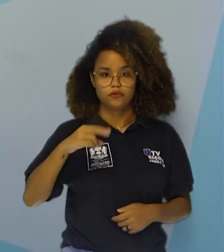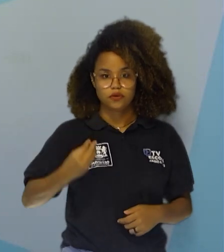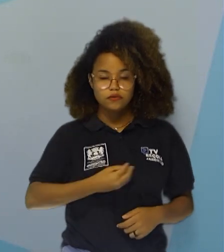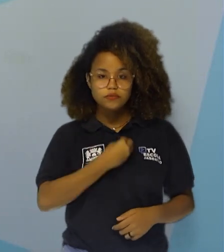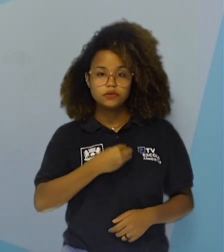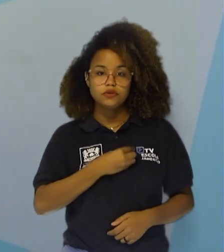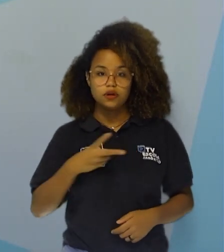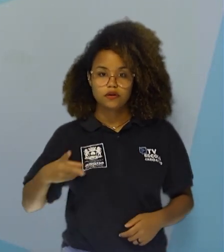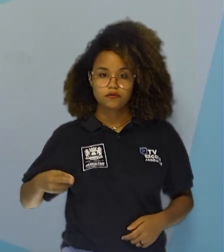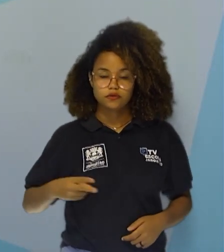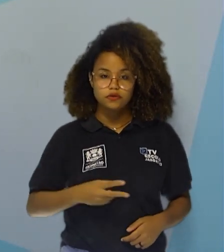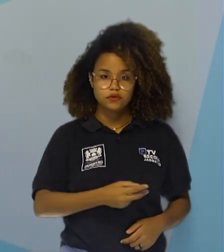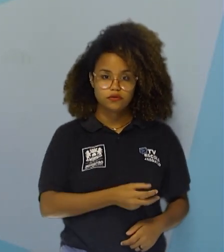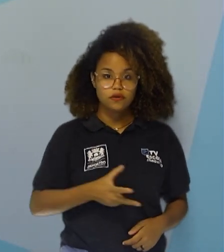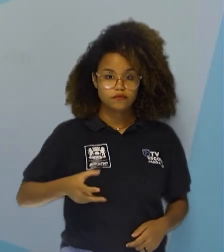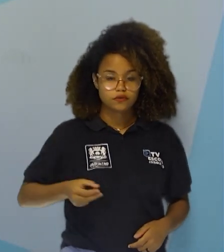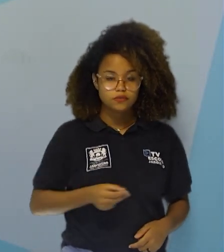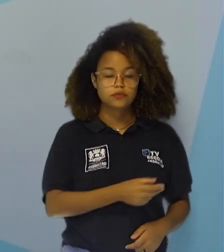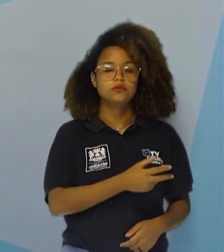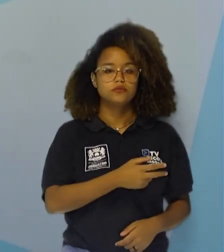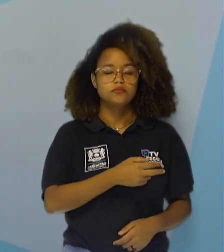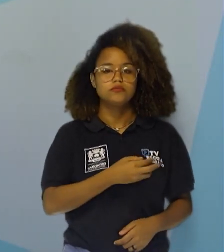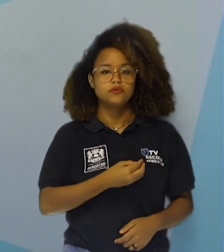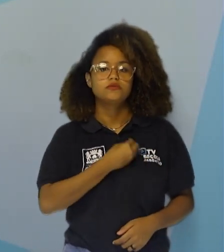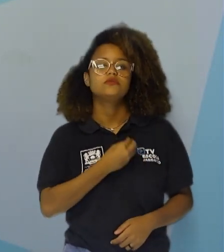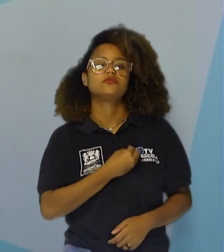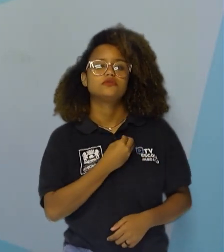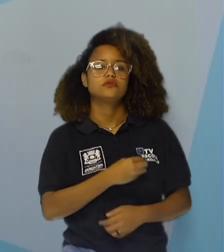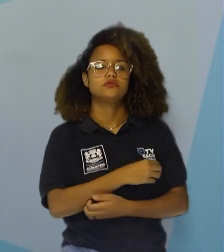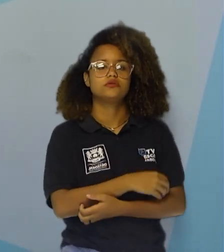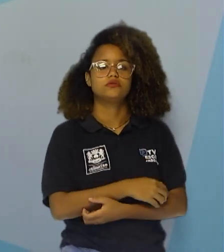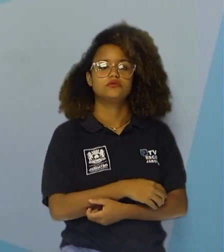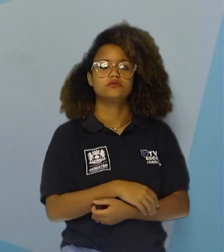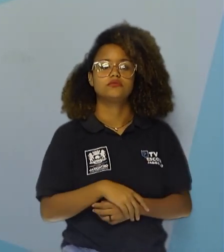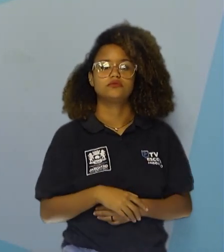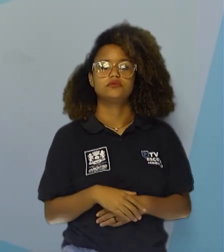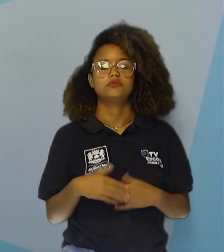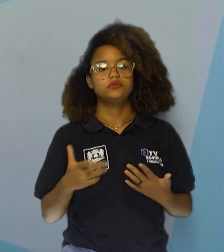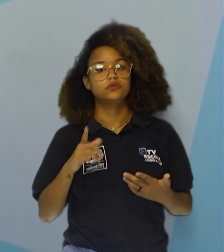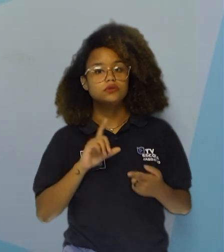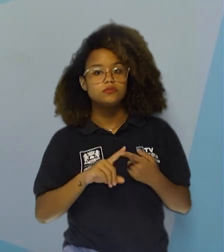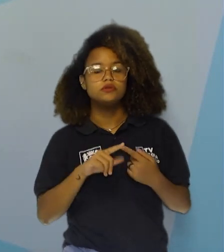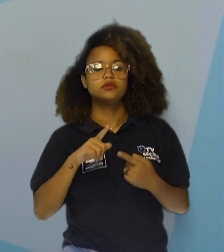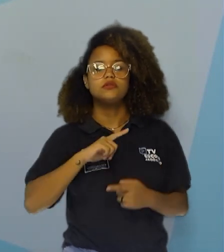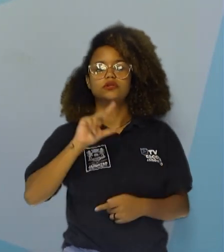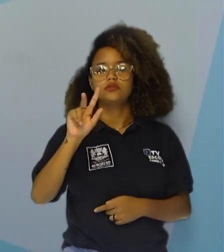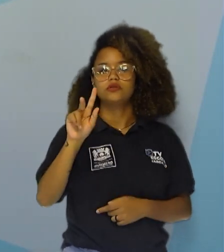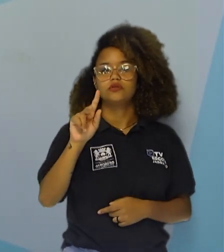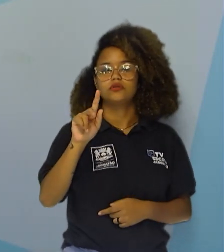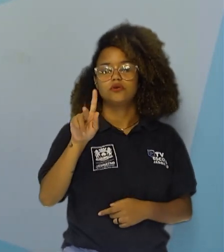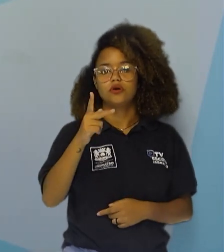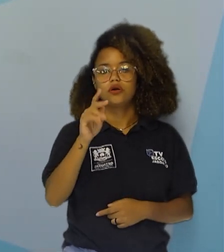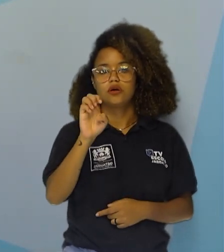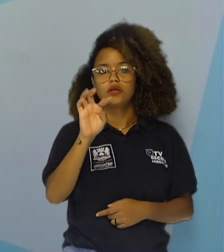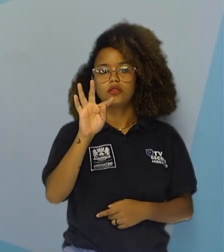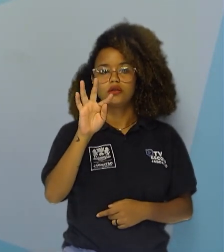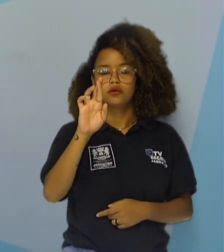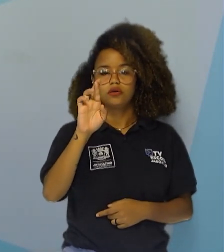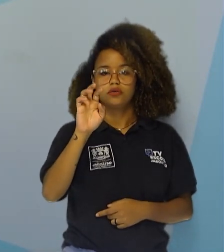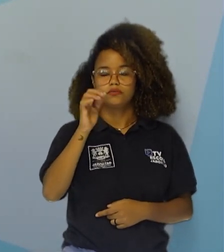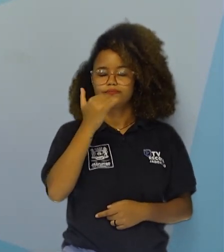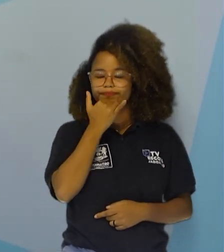Organismos consumidores são, portanto, heterotróficos. Os